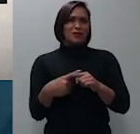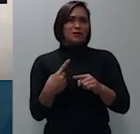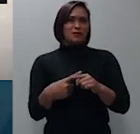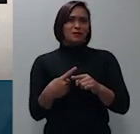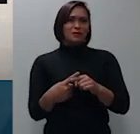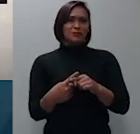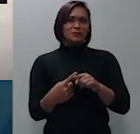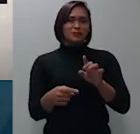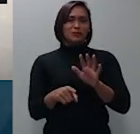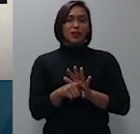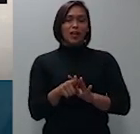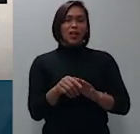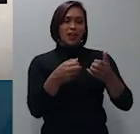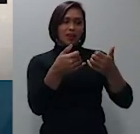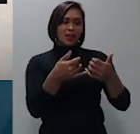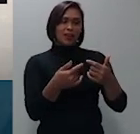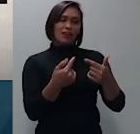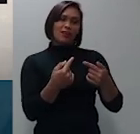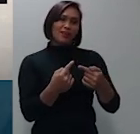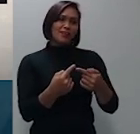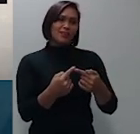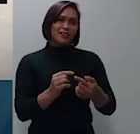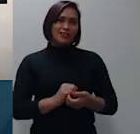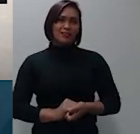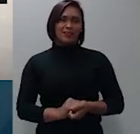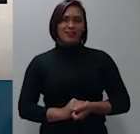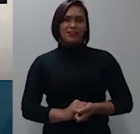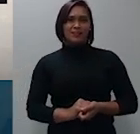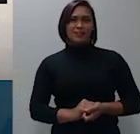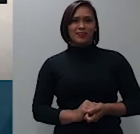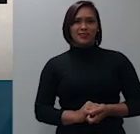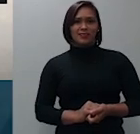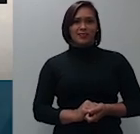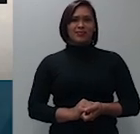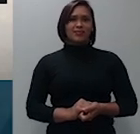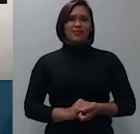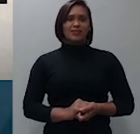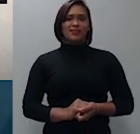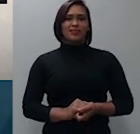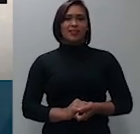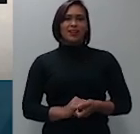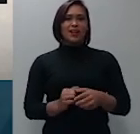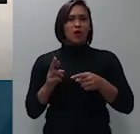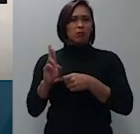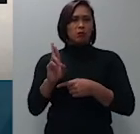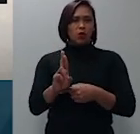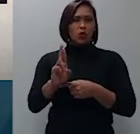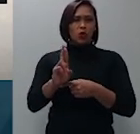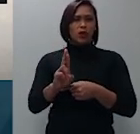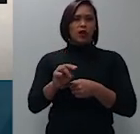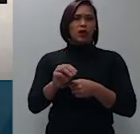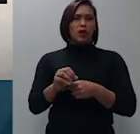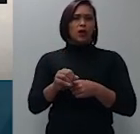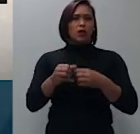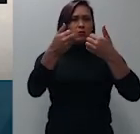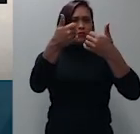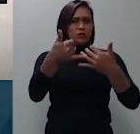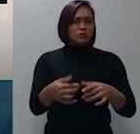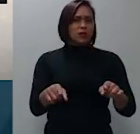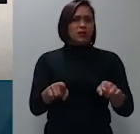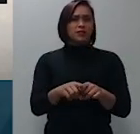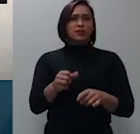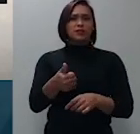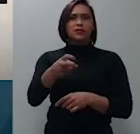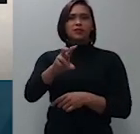e Lélio Forago lemos com fundamento no 150 inciso 3